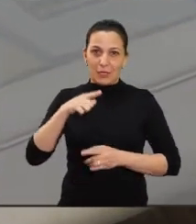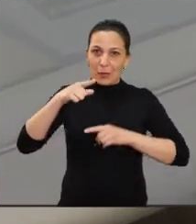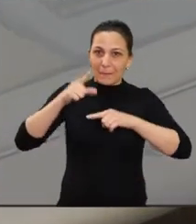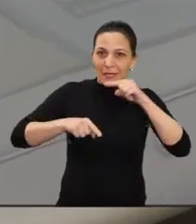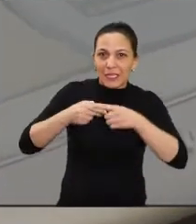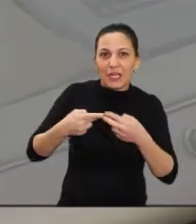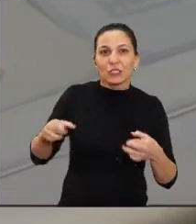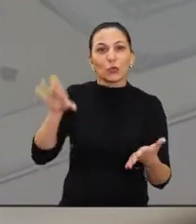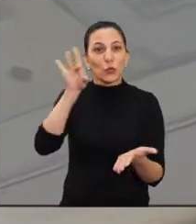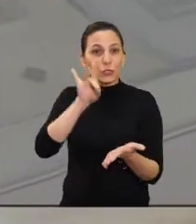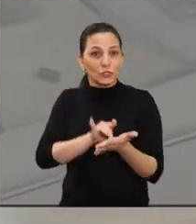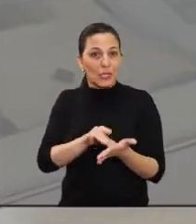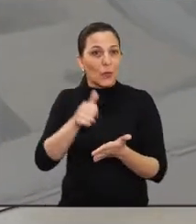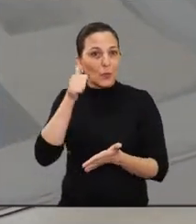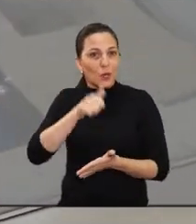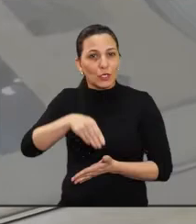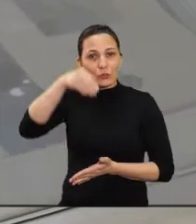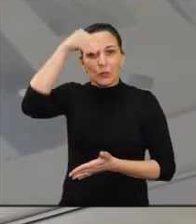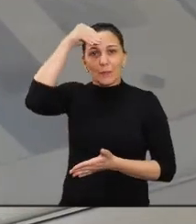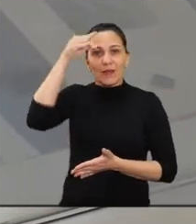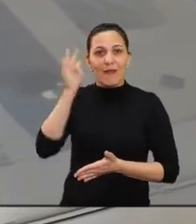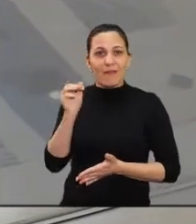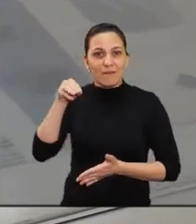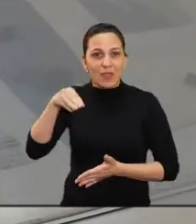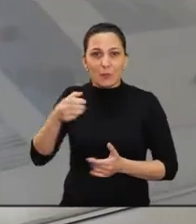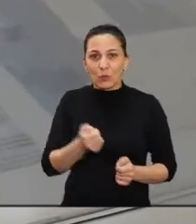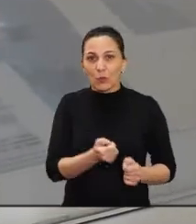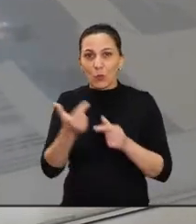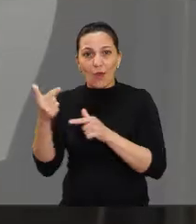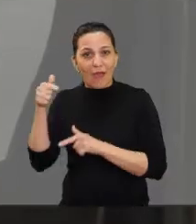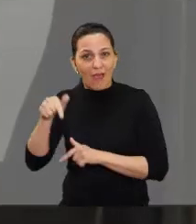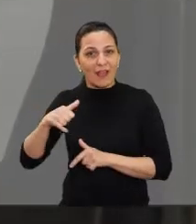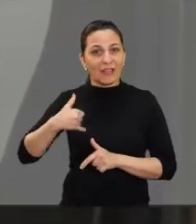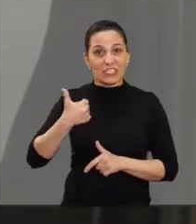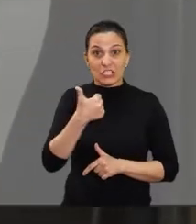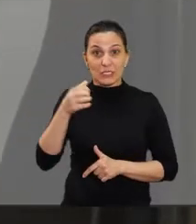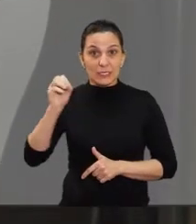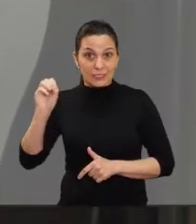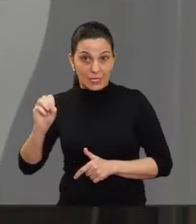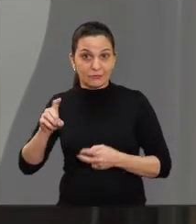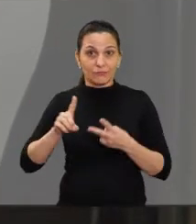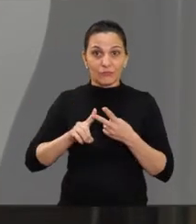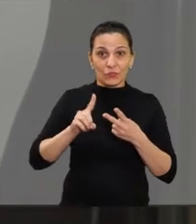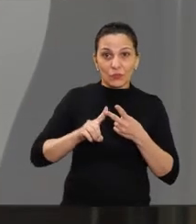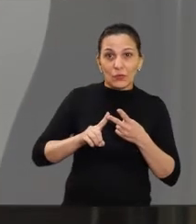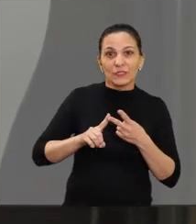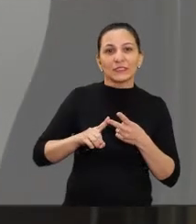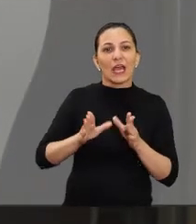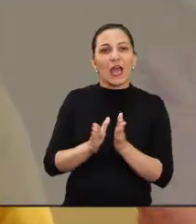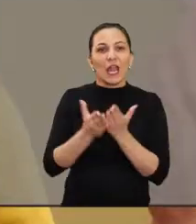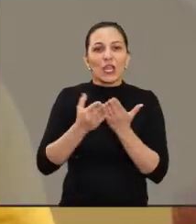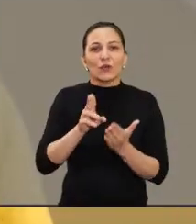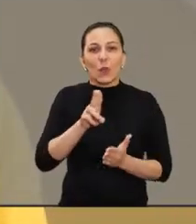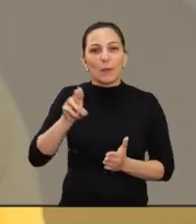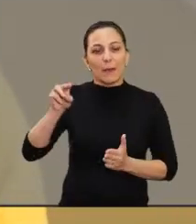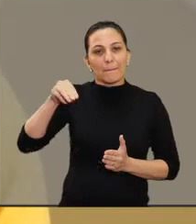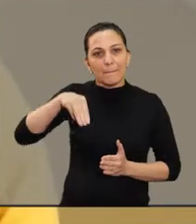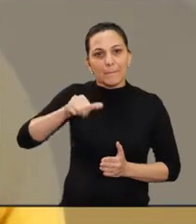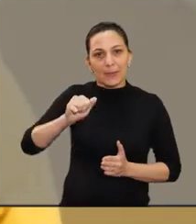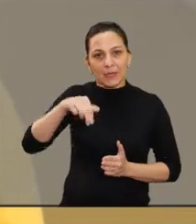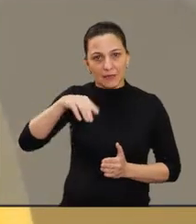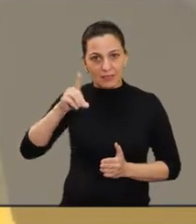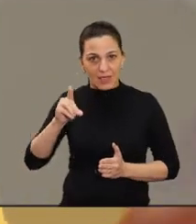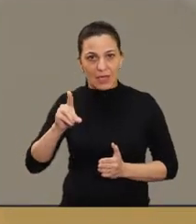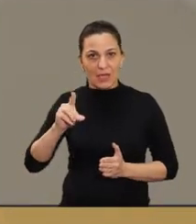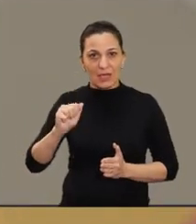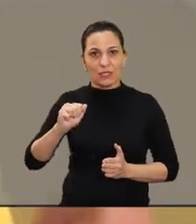materiais originais doados pela sobrinha dele, viva e com 100 anos de idade. E uma outra novidade também, porque em maio